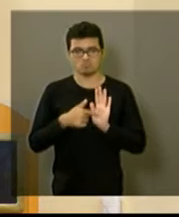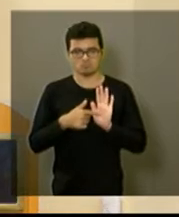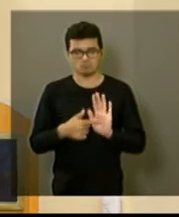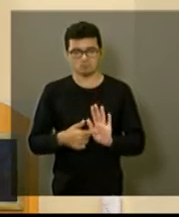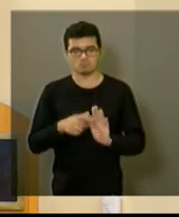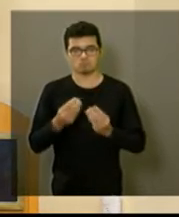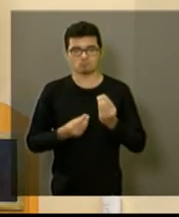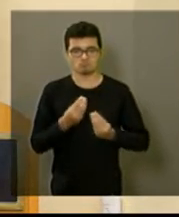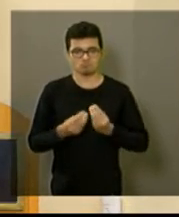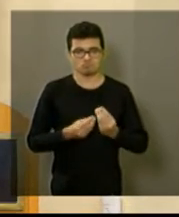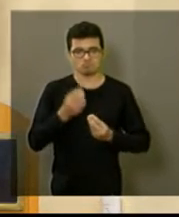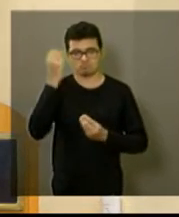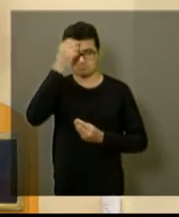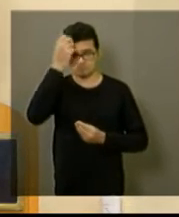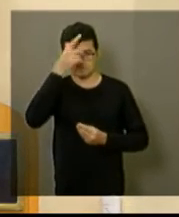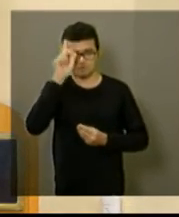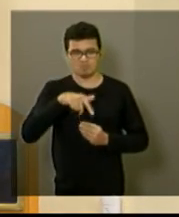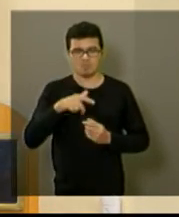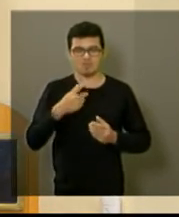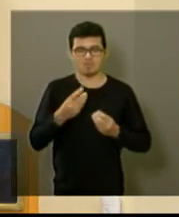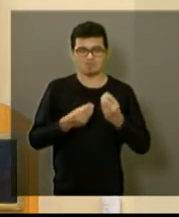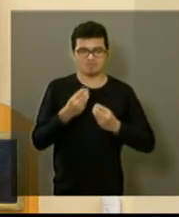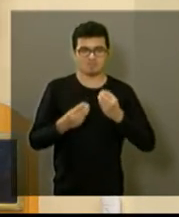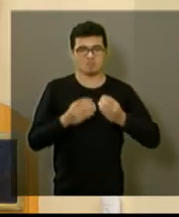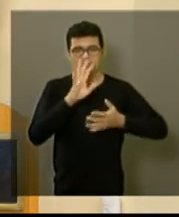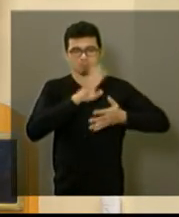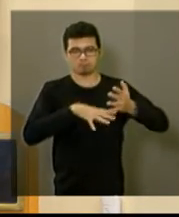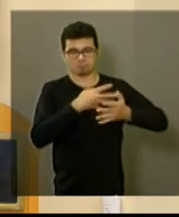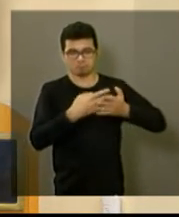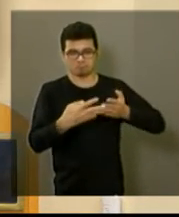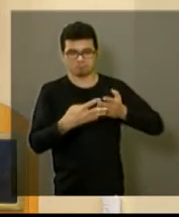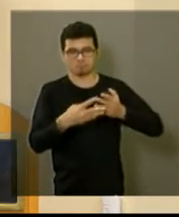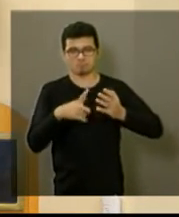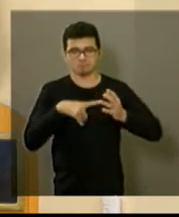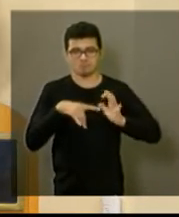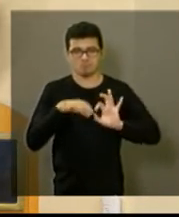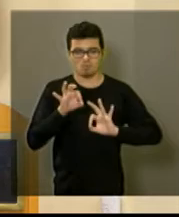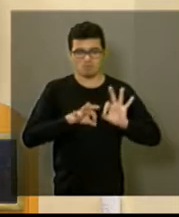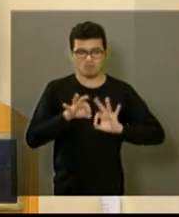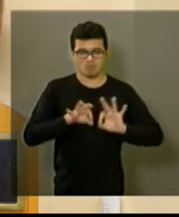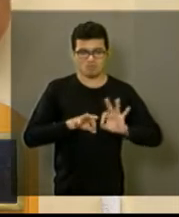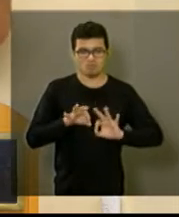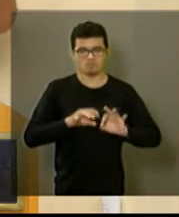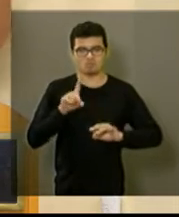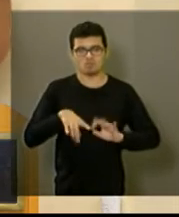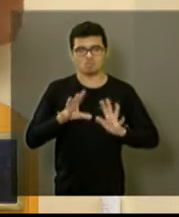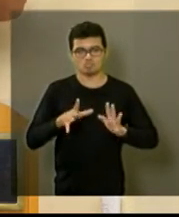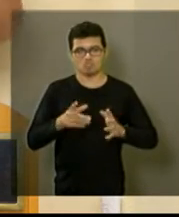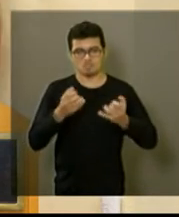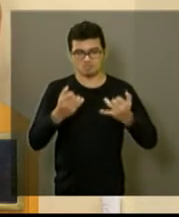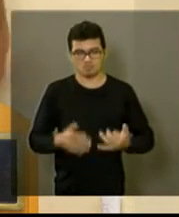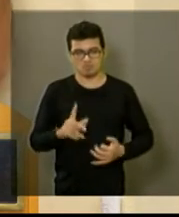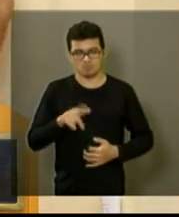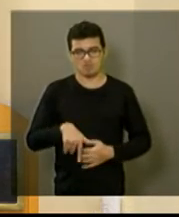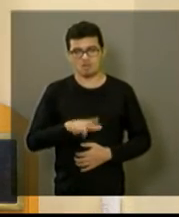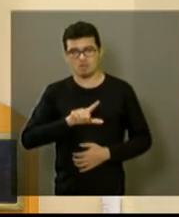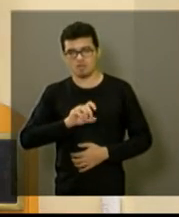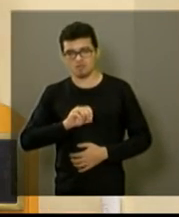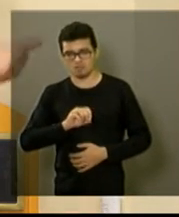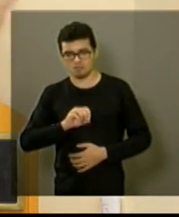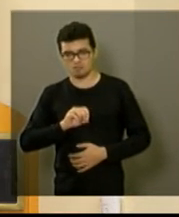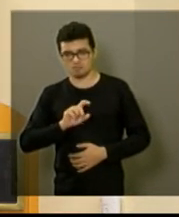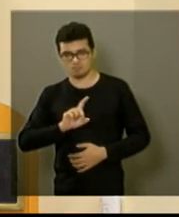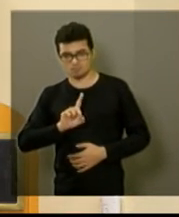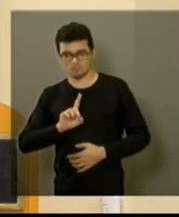prefeitura a prefeitura traz mais a questão de programas nós já trazemos trouxemos isso na LDO no PPA depois na LDO a cada